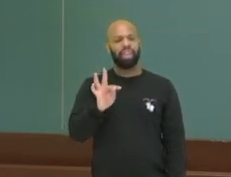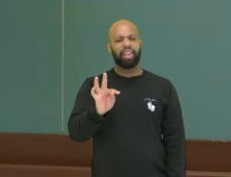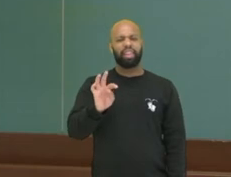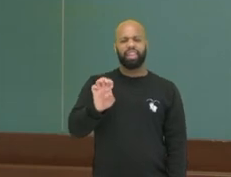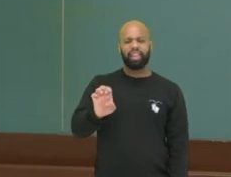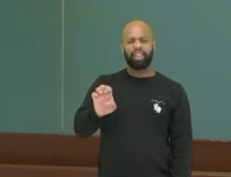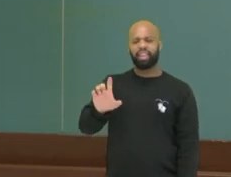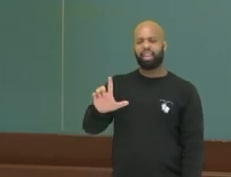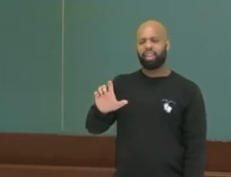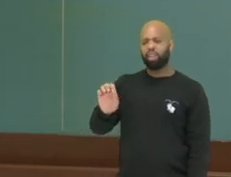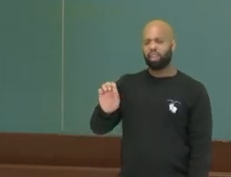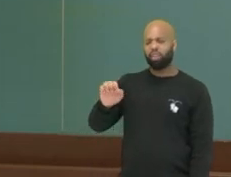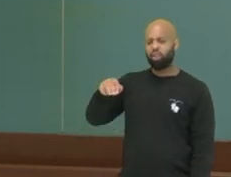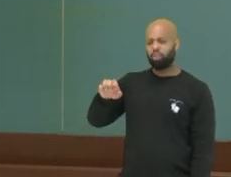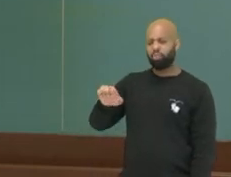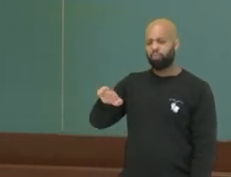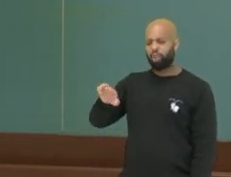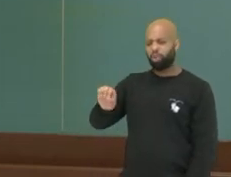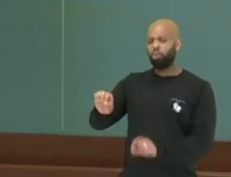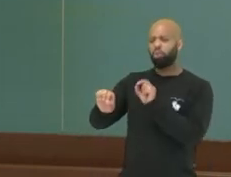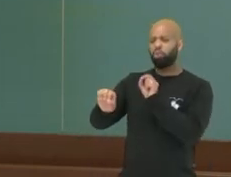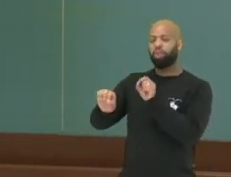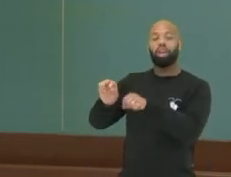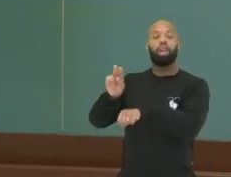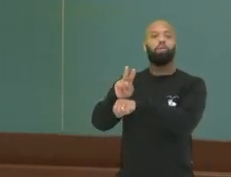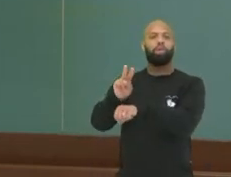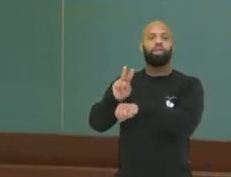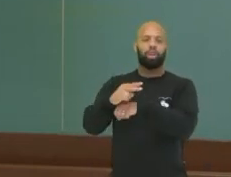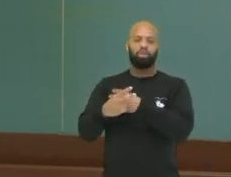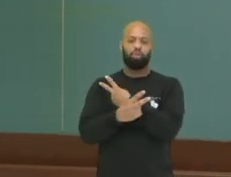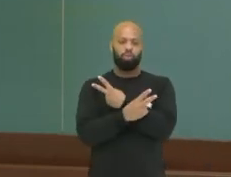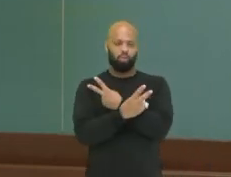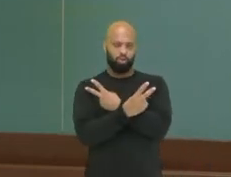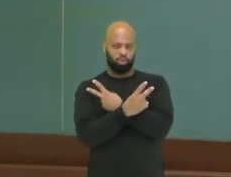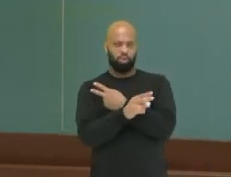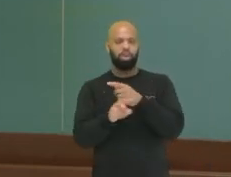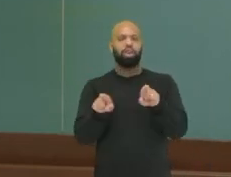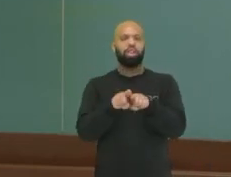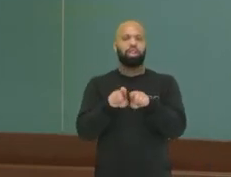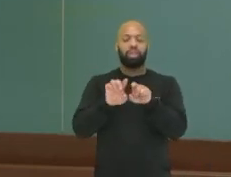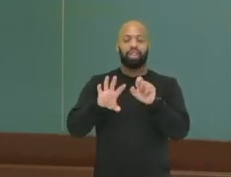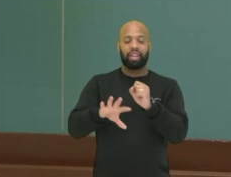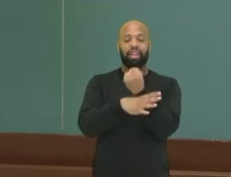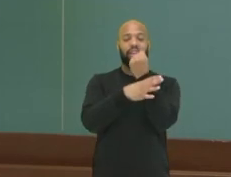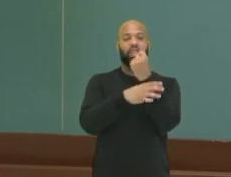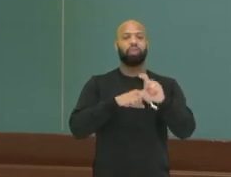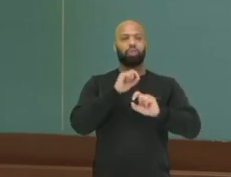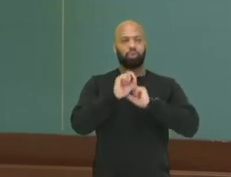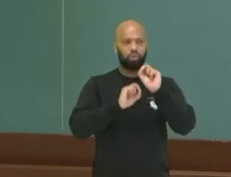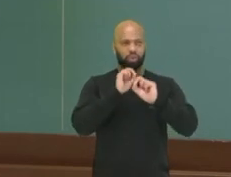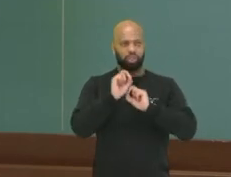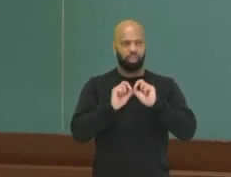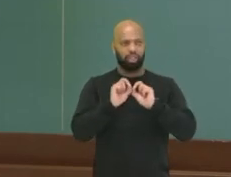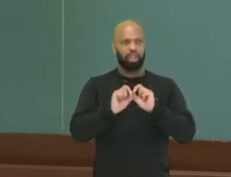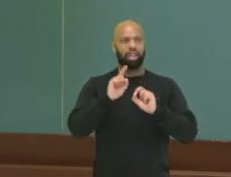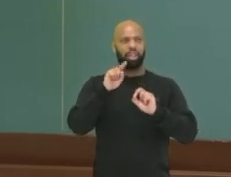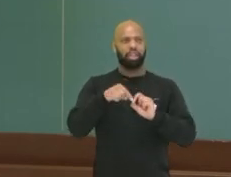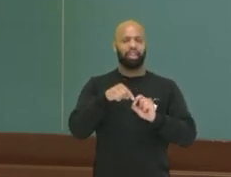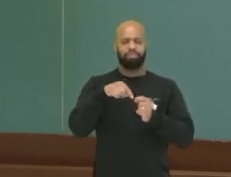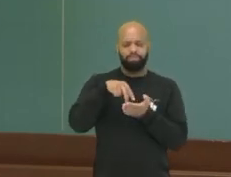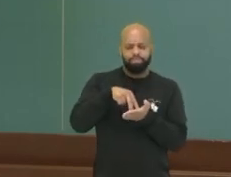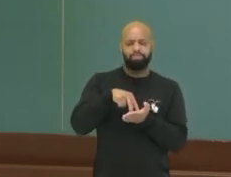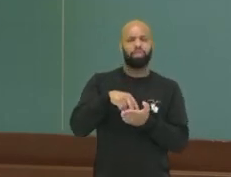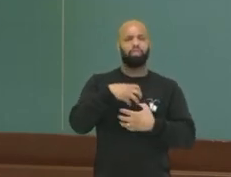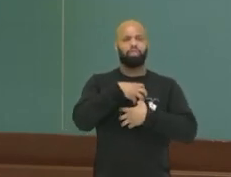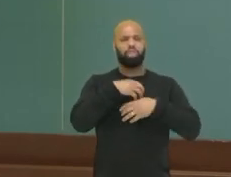protege o cromossomo da degradação e garante ao cromossomo uma estabilidade